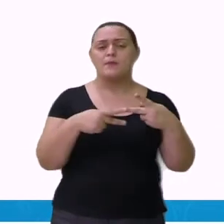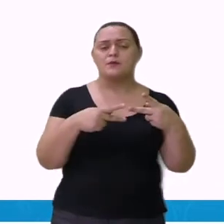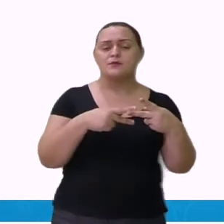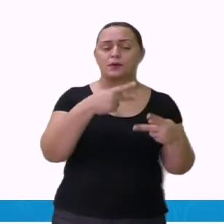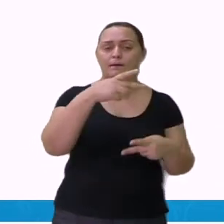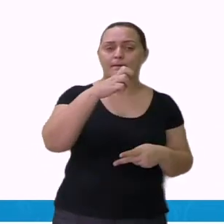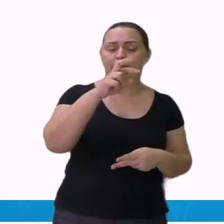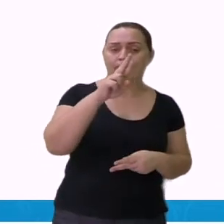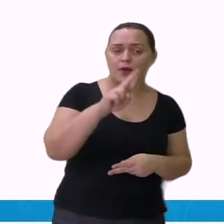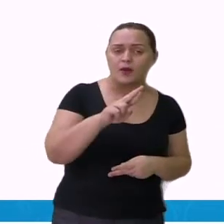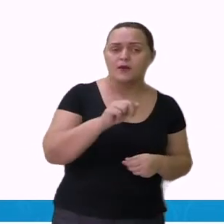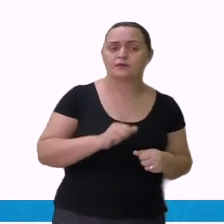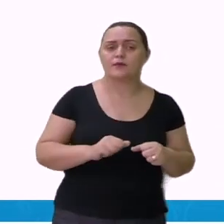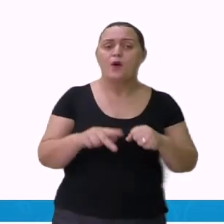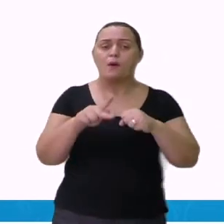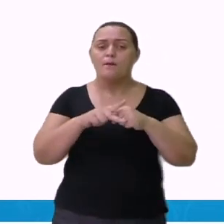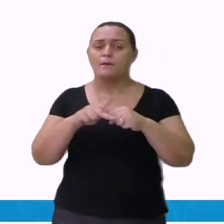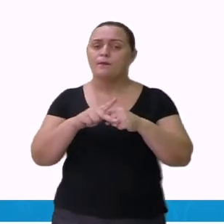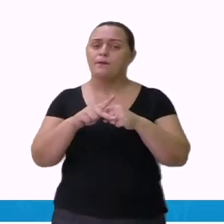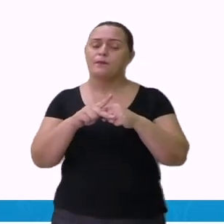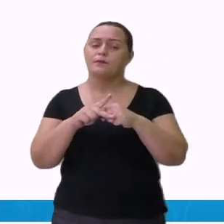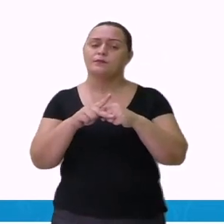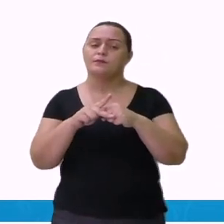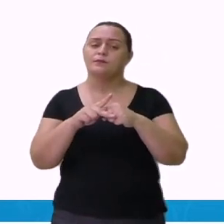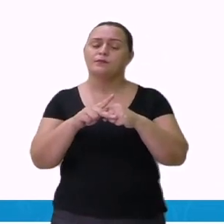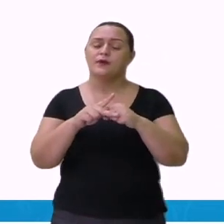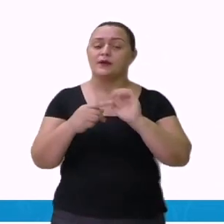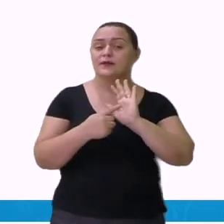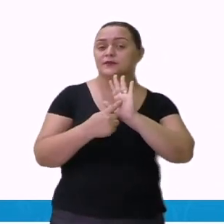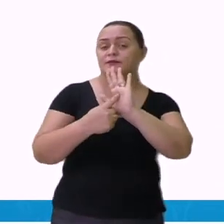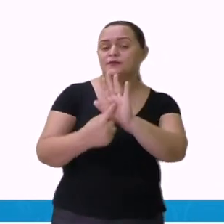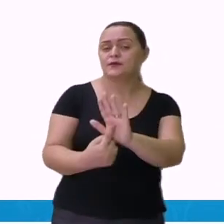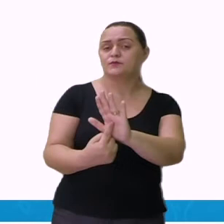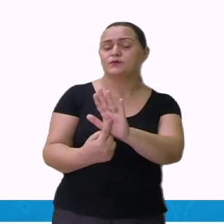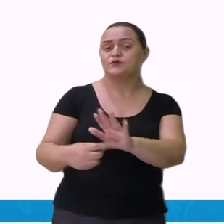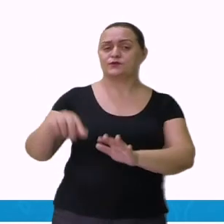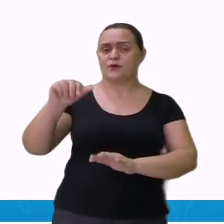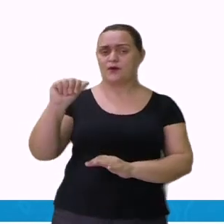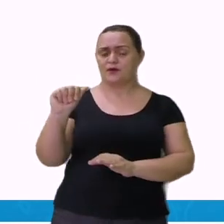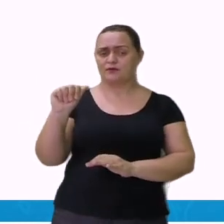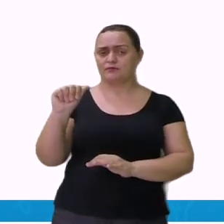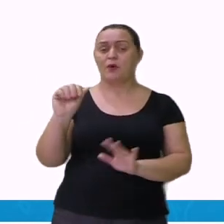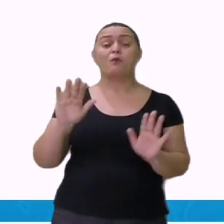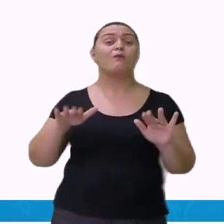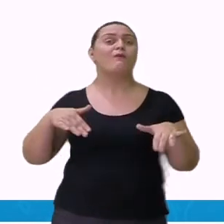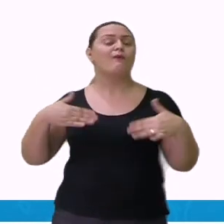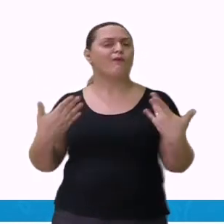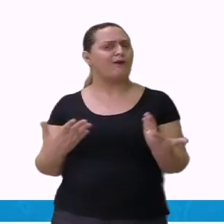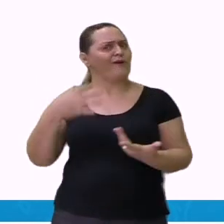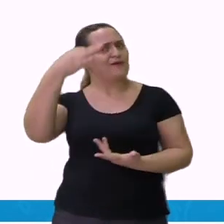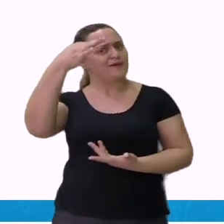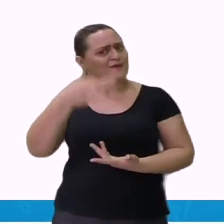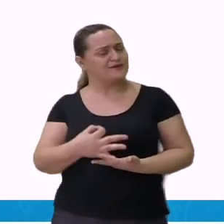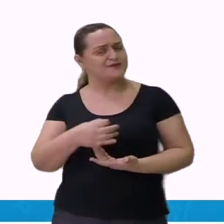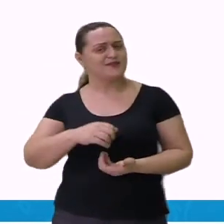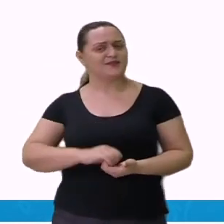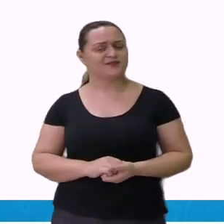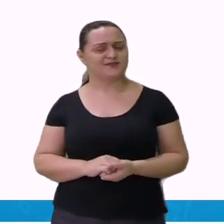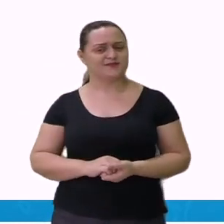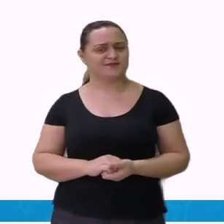Então, a contração se deu da preposição PER com o pronome pessoal